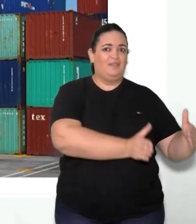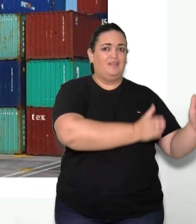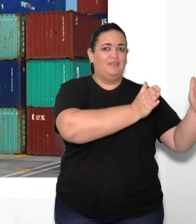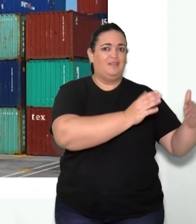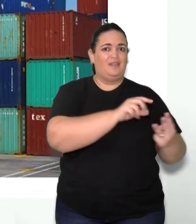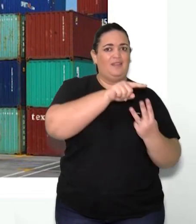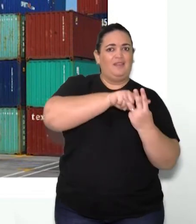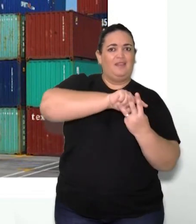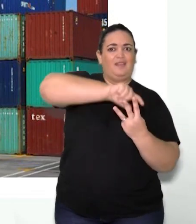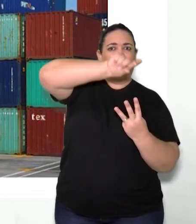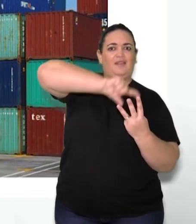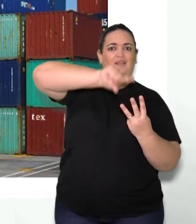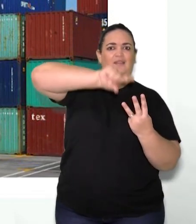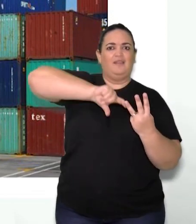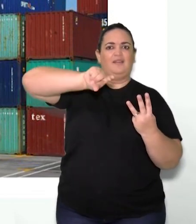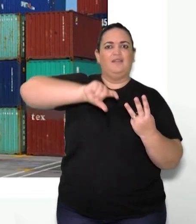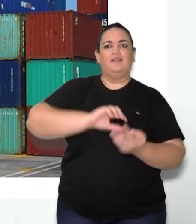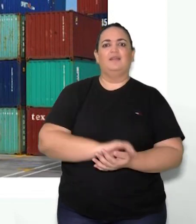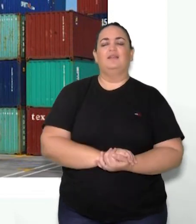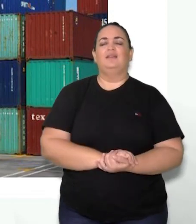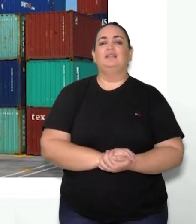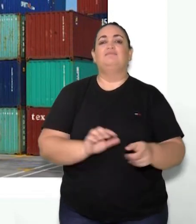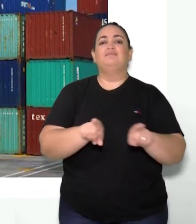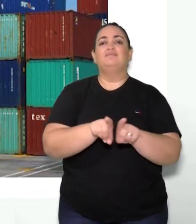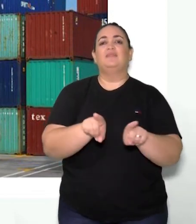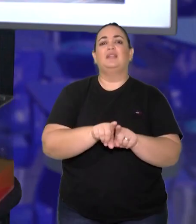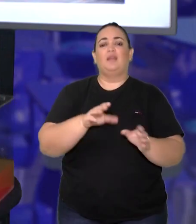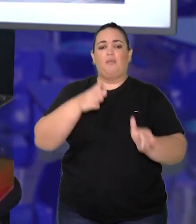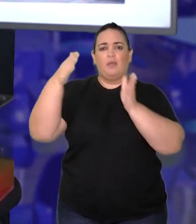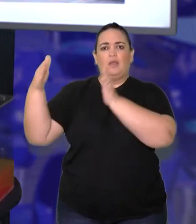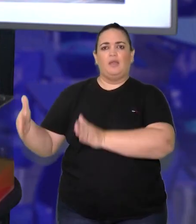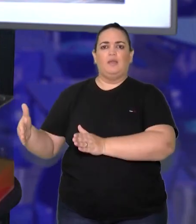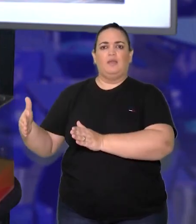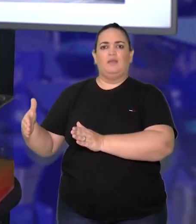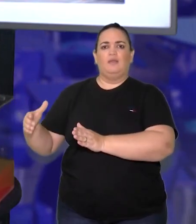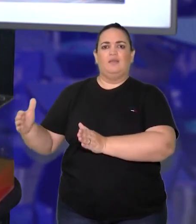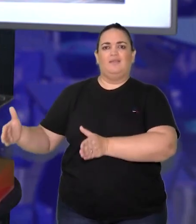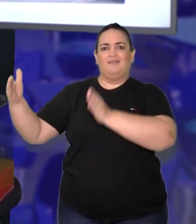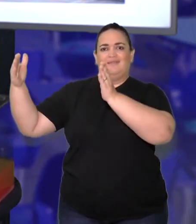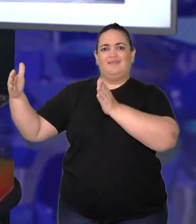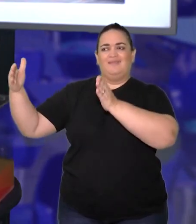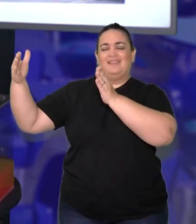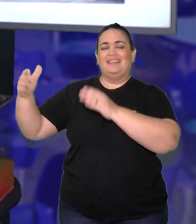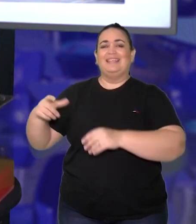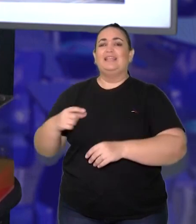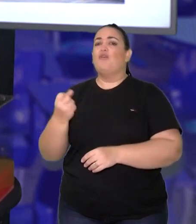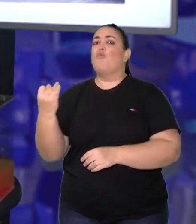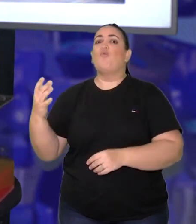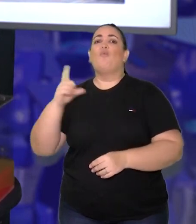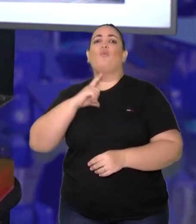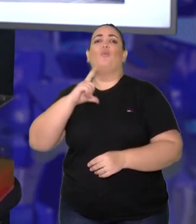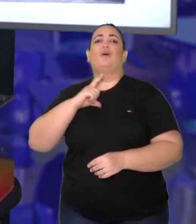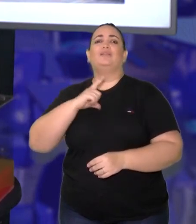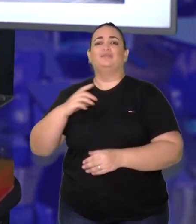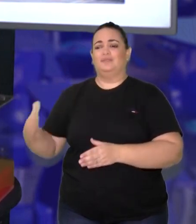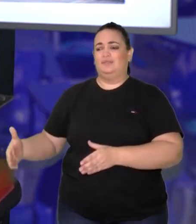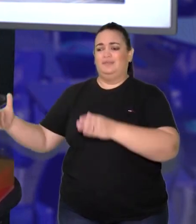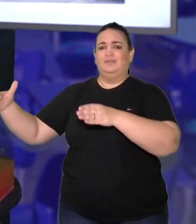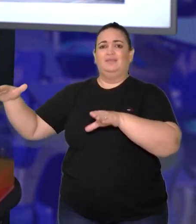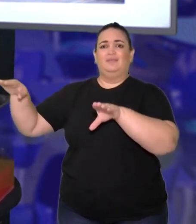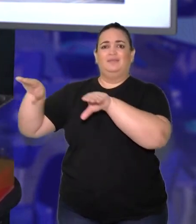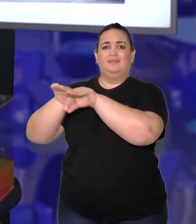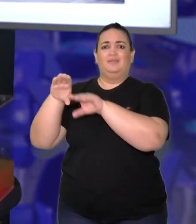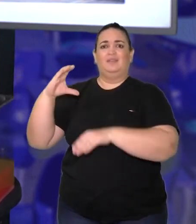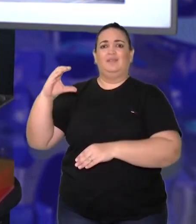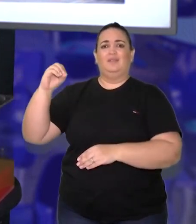também você pode verificar na segunda imagem, a ideia dos contêineres, verificar qual seria o quantitativo, mesmo sem estar